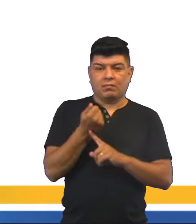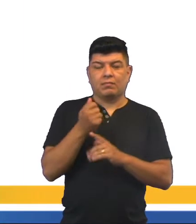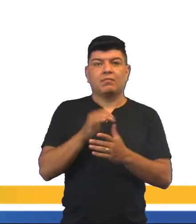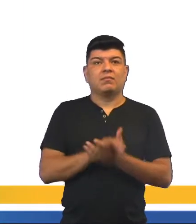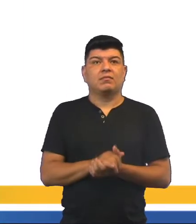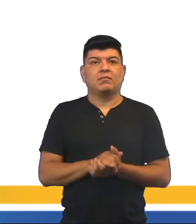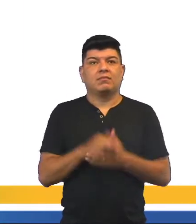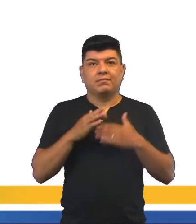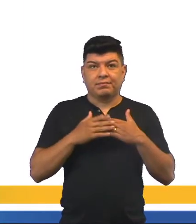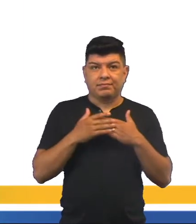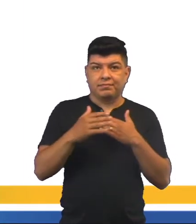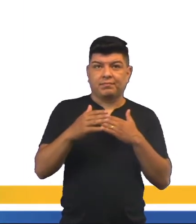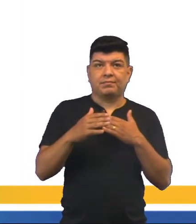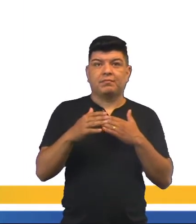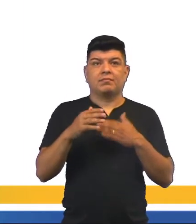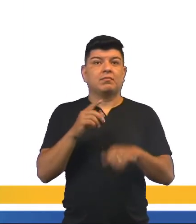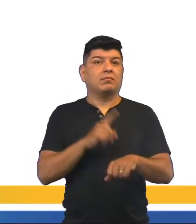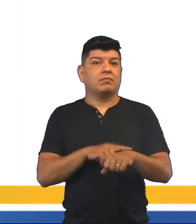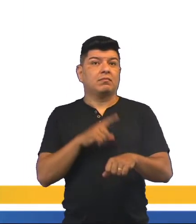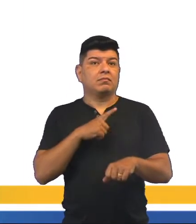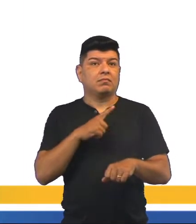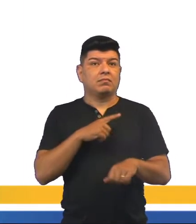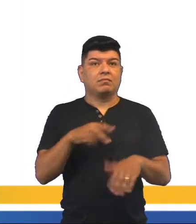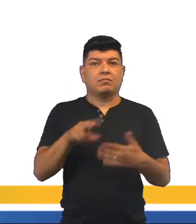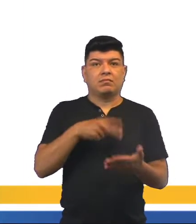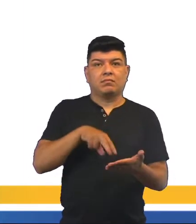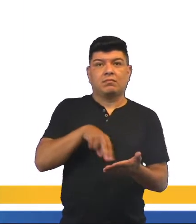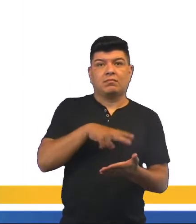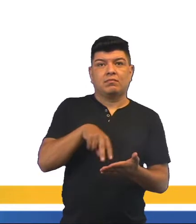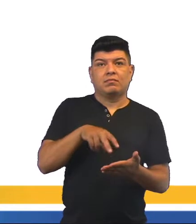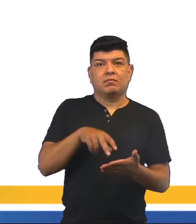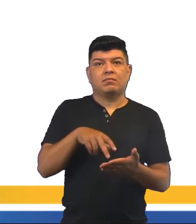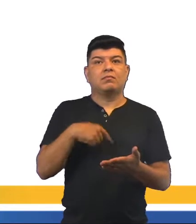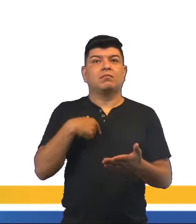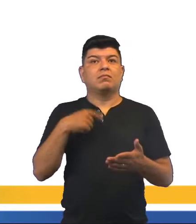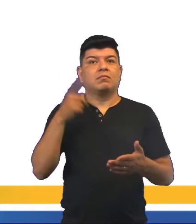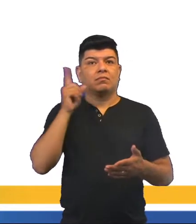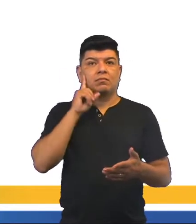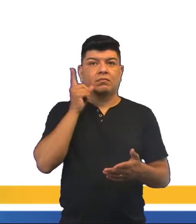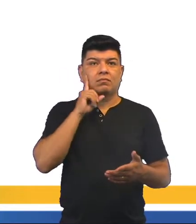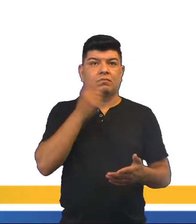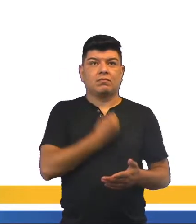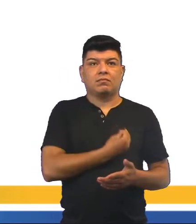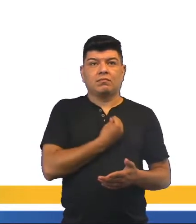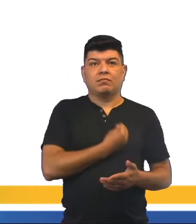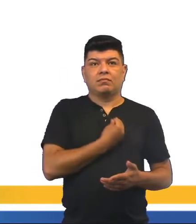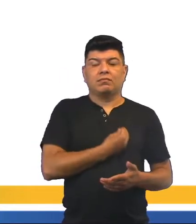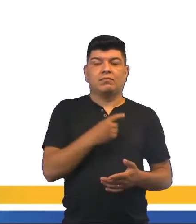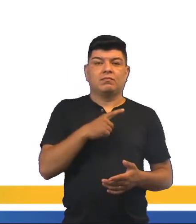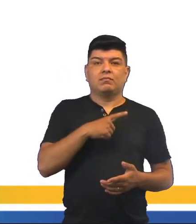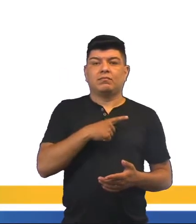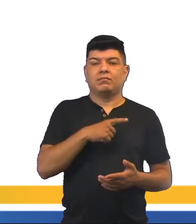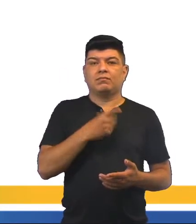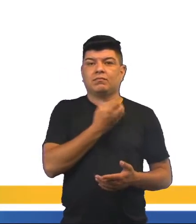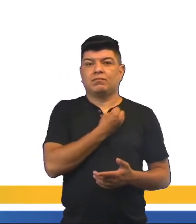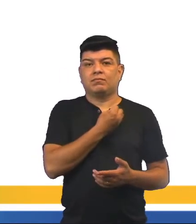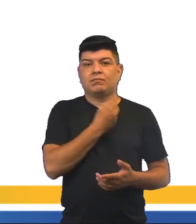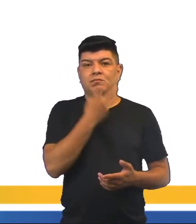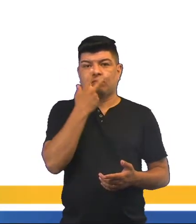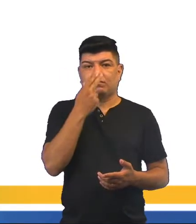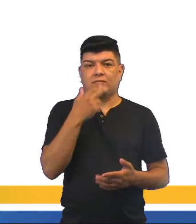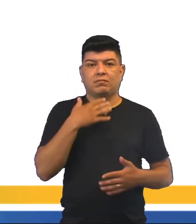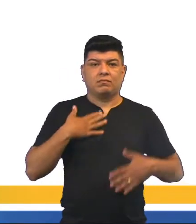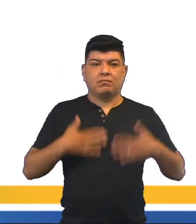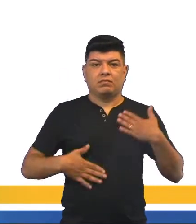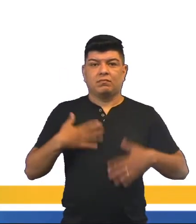Bom, a partir do momento que se tem a dança como atividade contínua durante a vida, obtém-se inúmeros benefícios